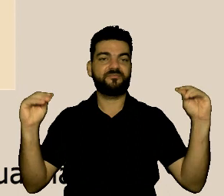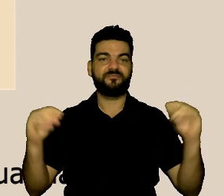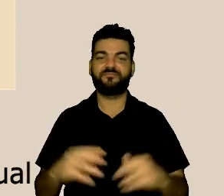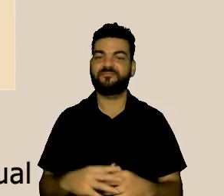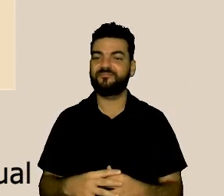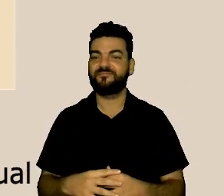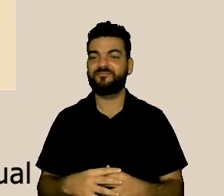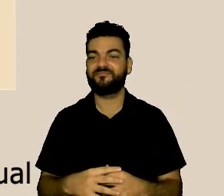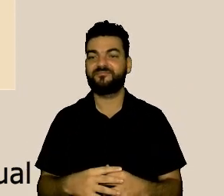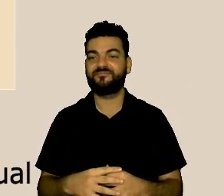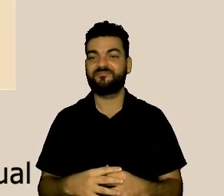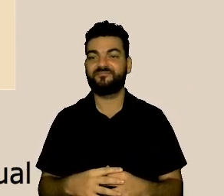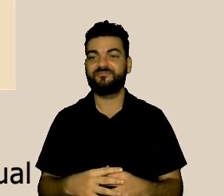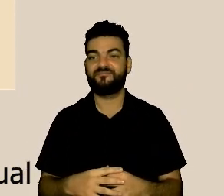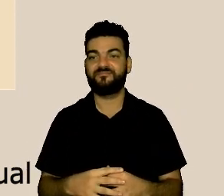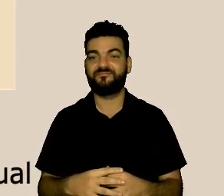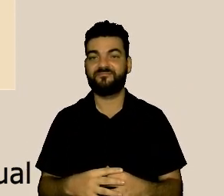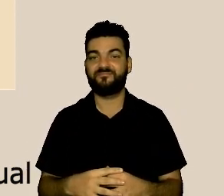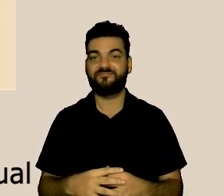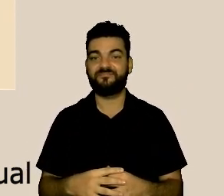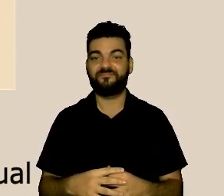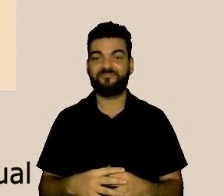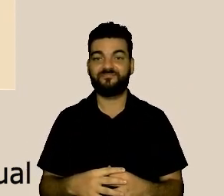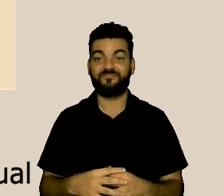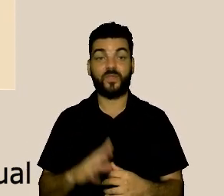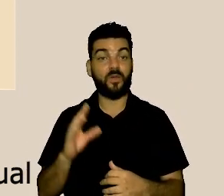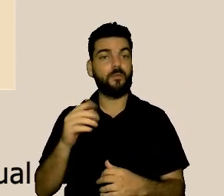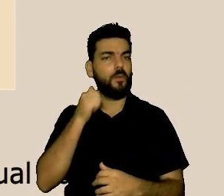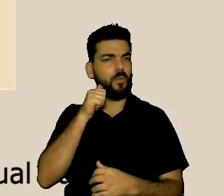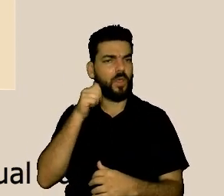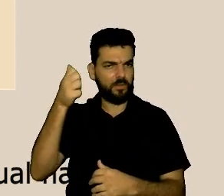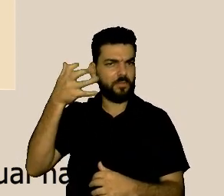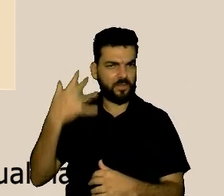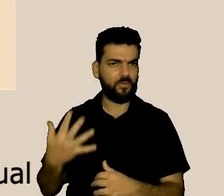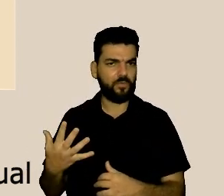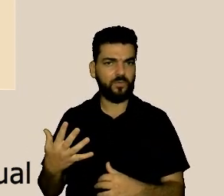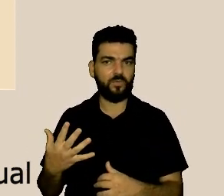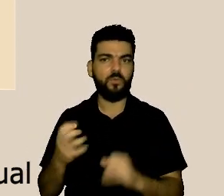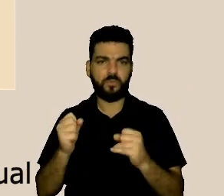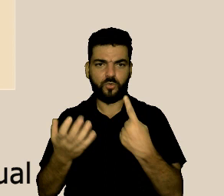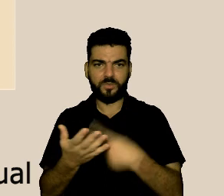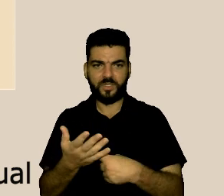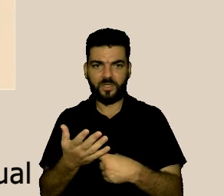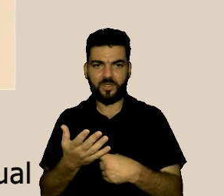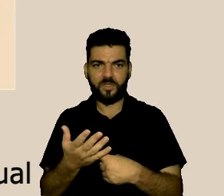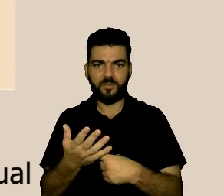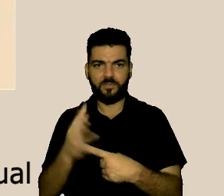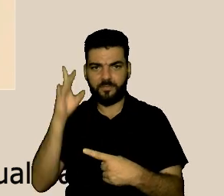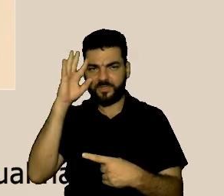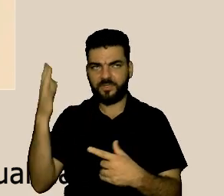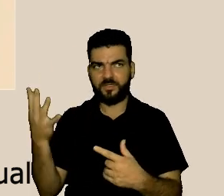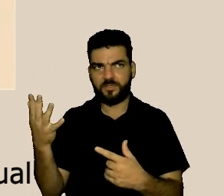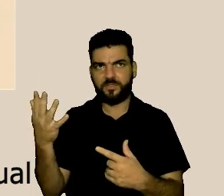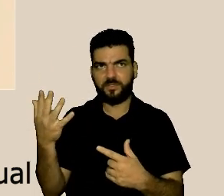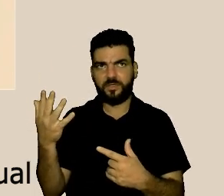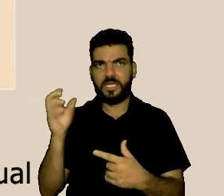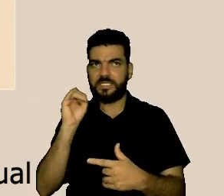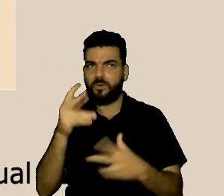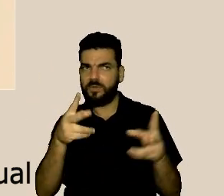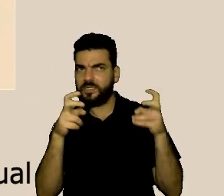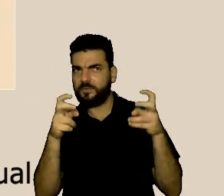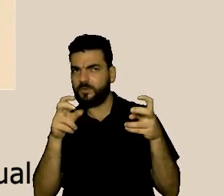e como disse Muita das nossas palestrantes vamos marcar um passinho atrás quando a gente